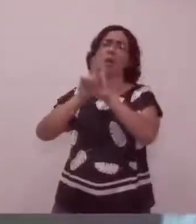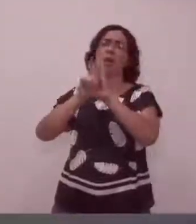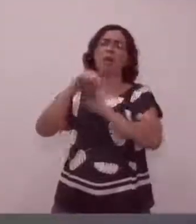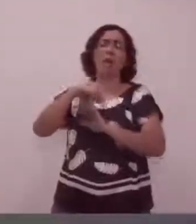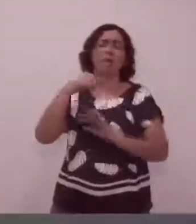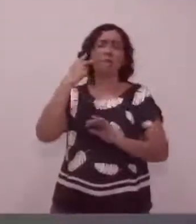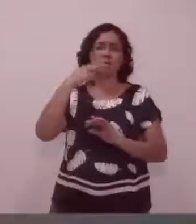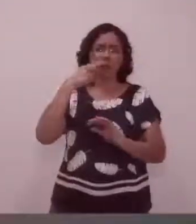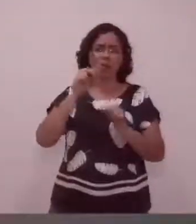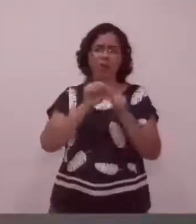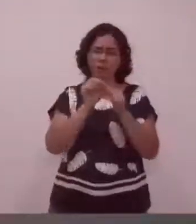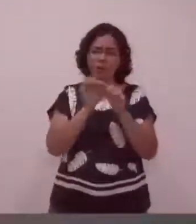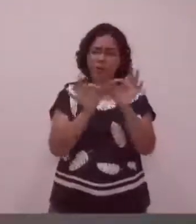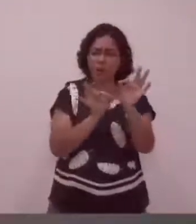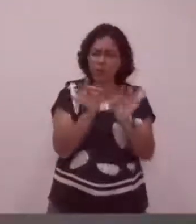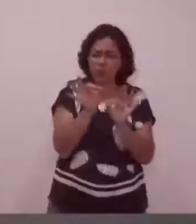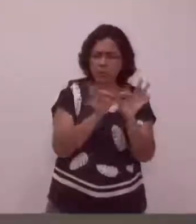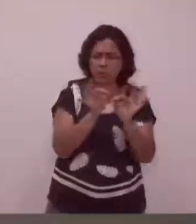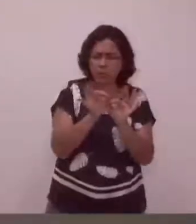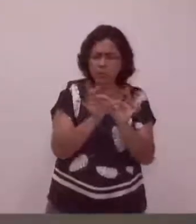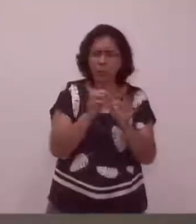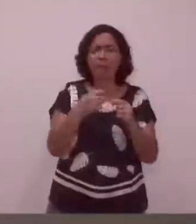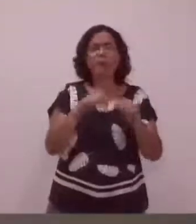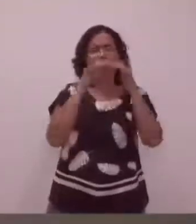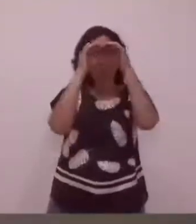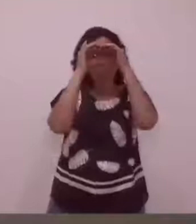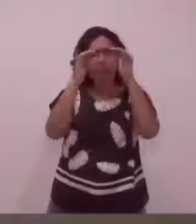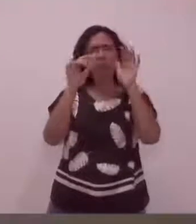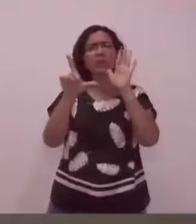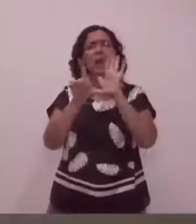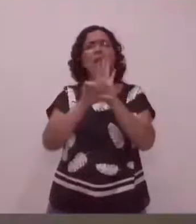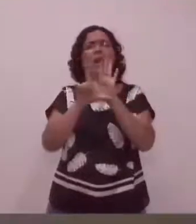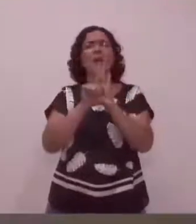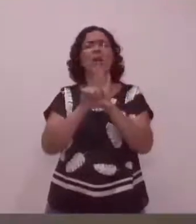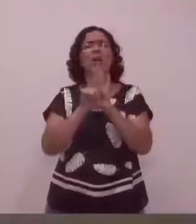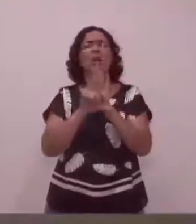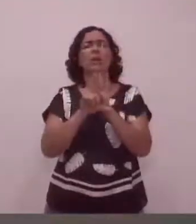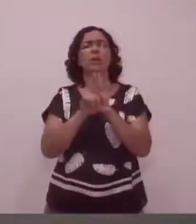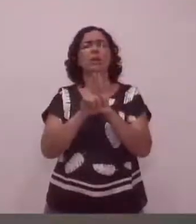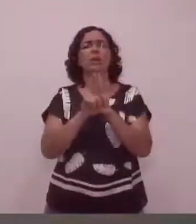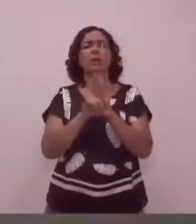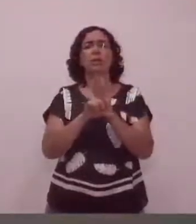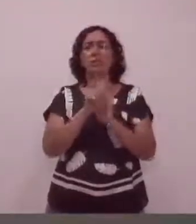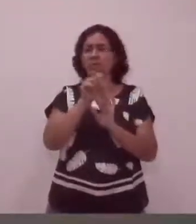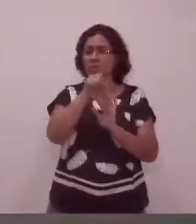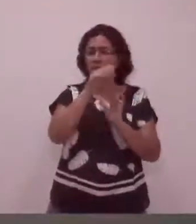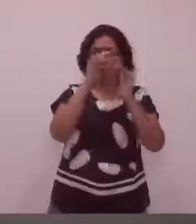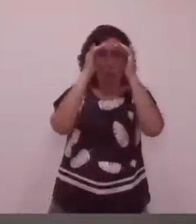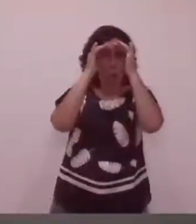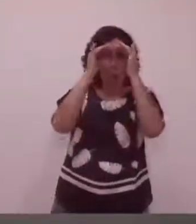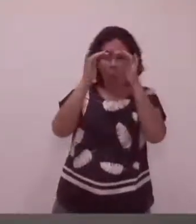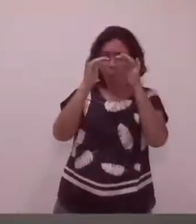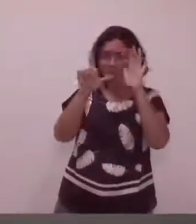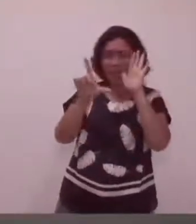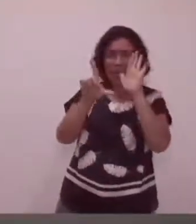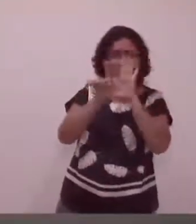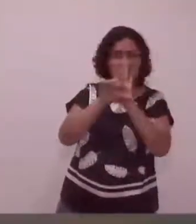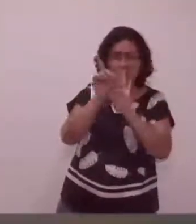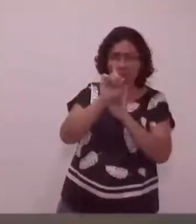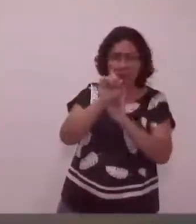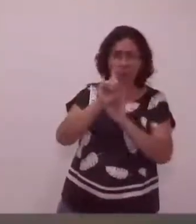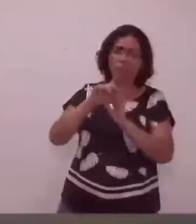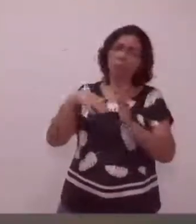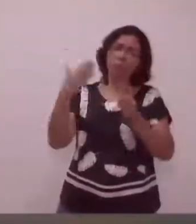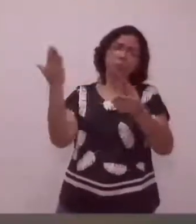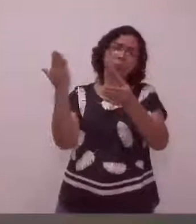casa, quando faz as leis, elas têm que ser cumpridas. E o que acontece nesse caso? Simplesmente não cumpre.